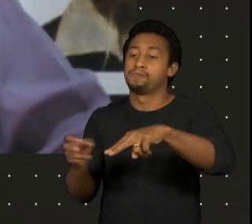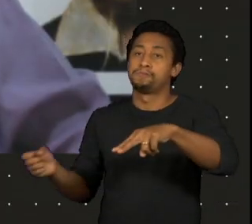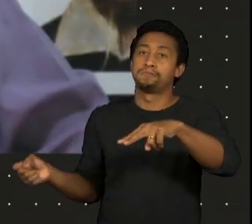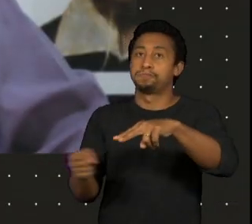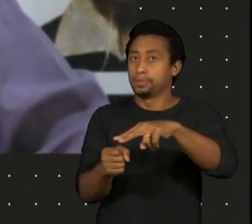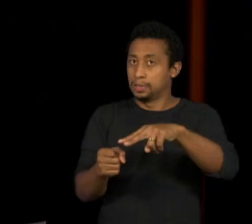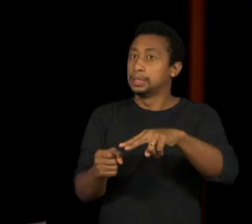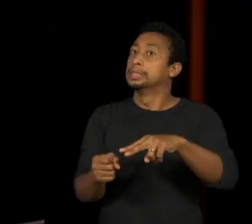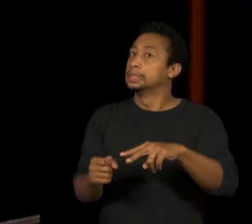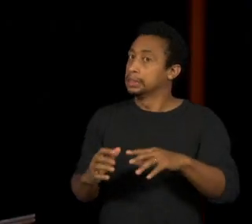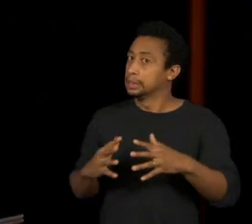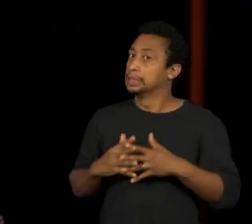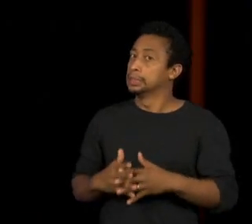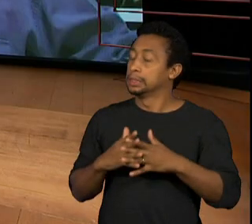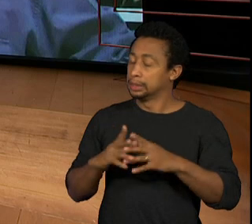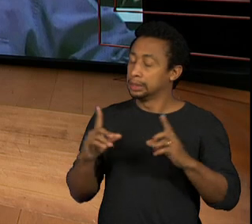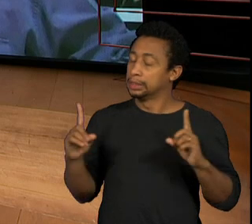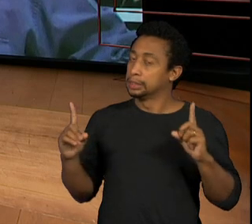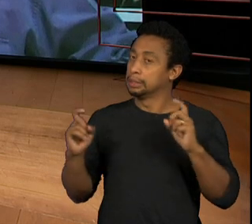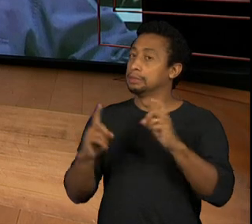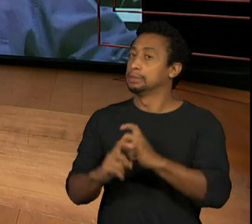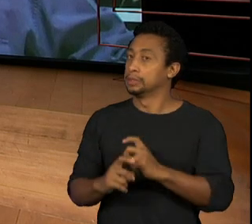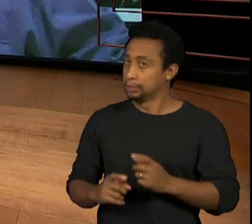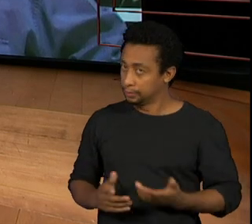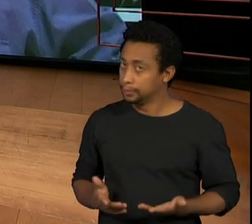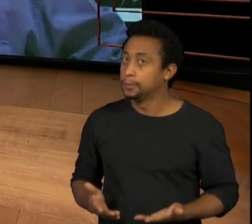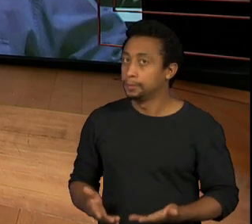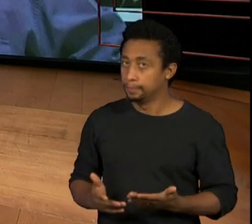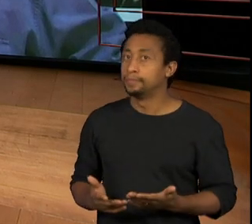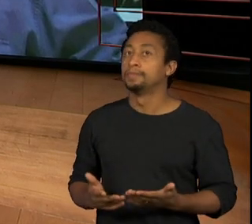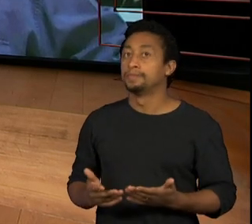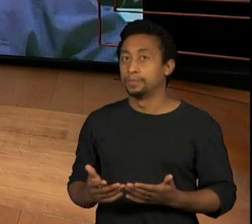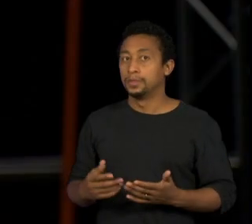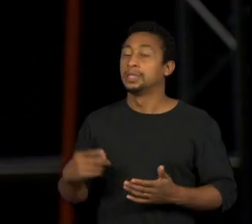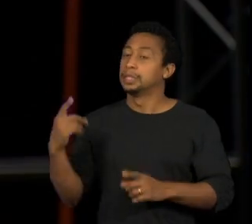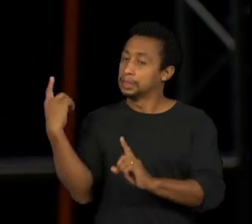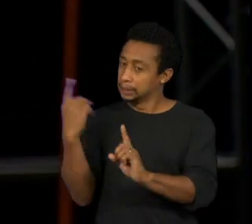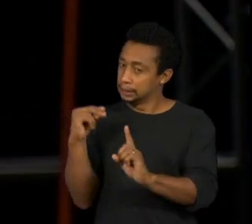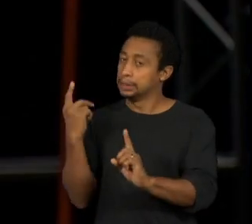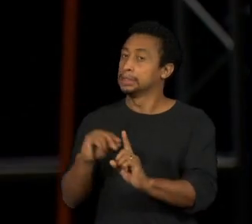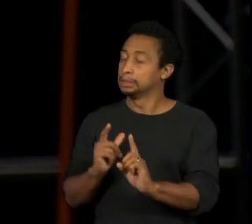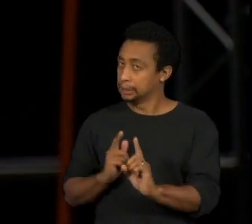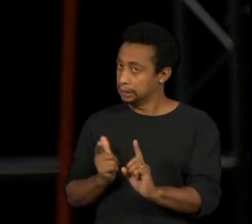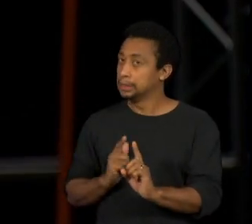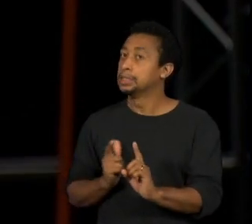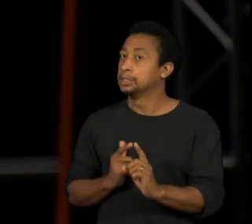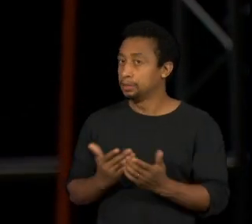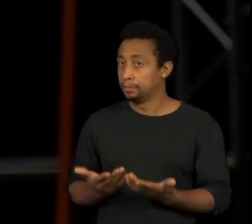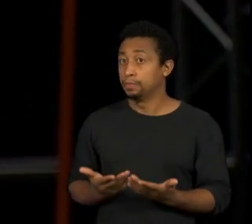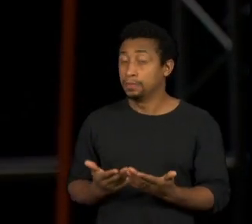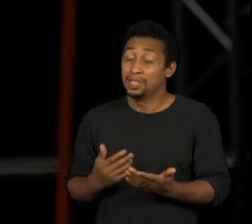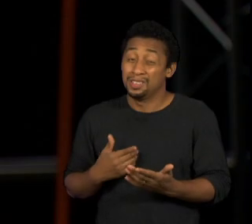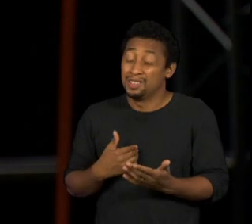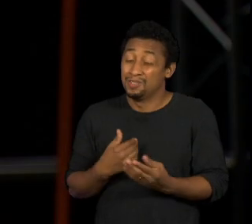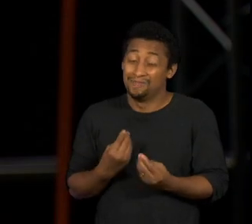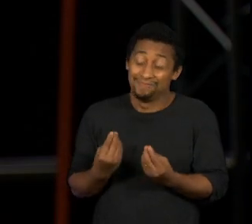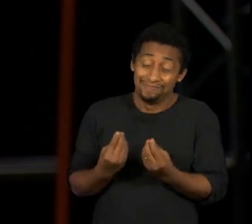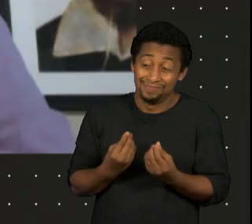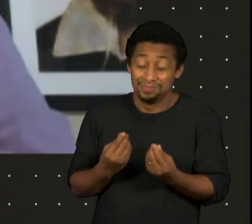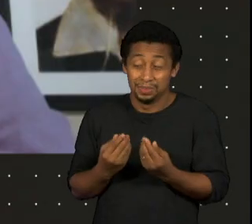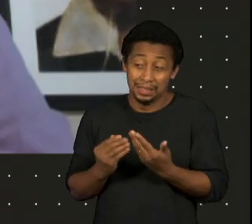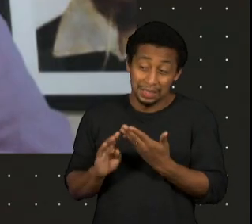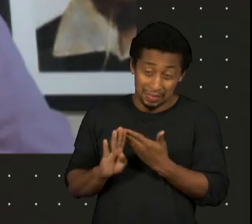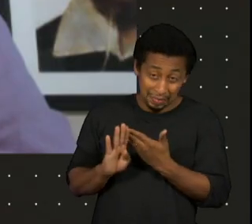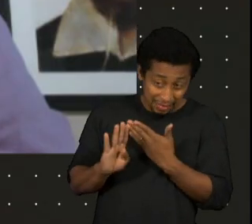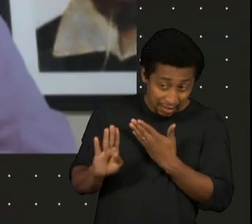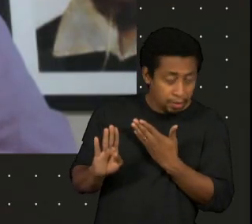difícil. Caramba! ver a quantidade de cabelo, a quantidade de sangue, Isso me marcou, não me afastou, não. Pelo contrário, né?